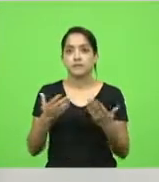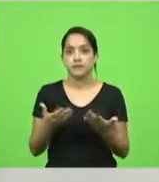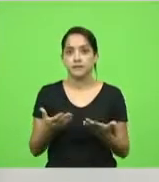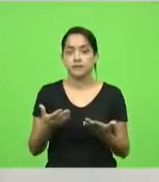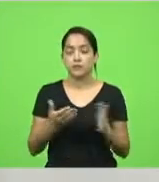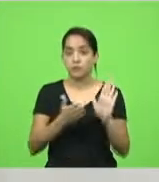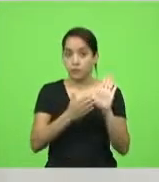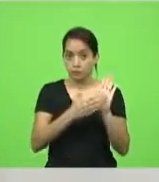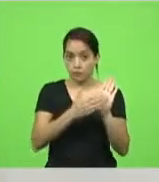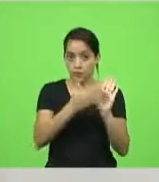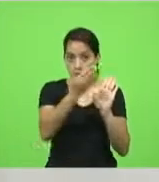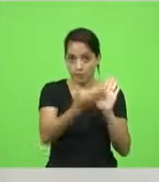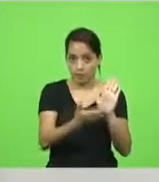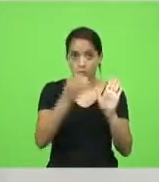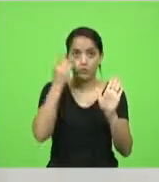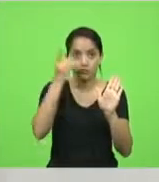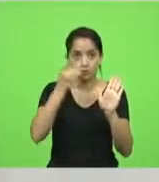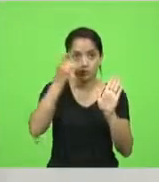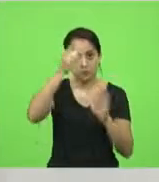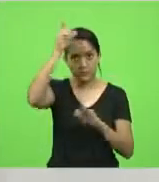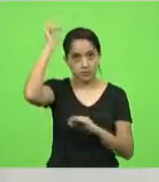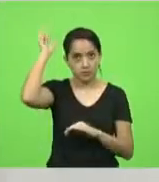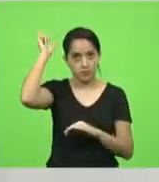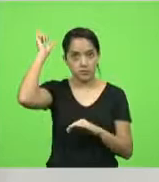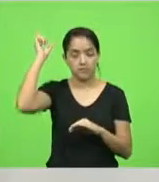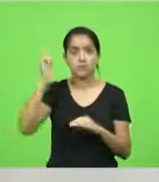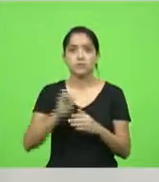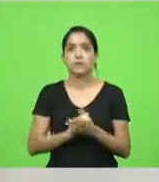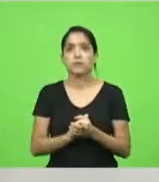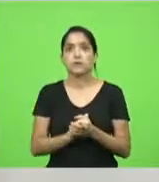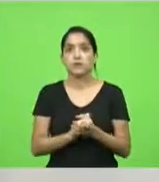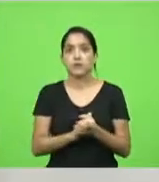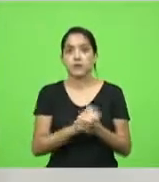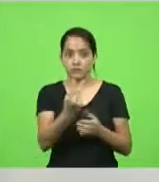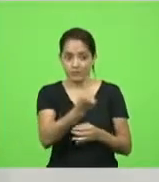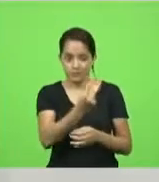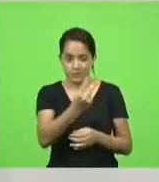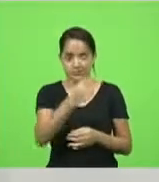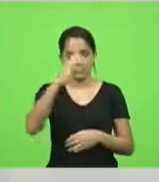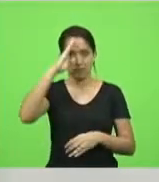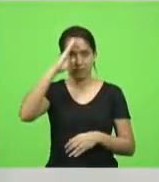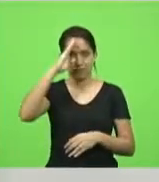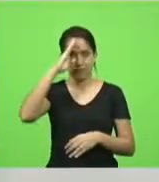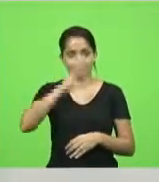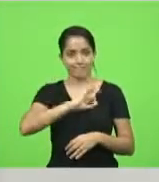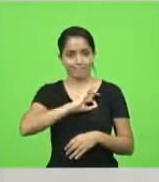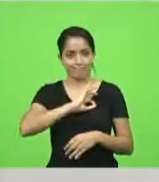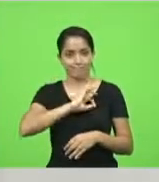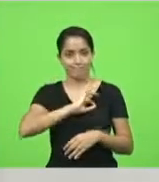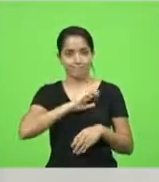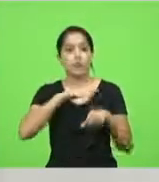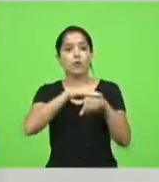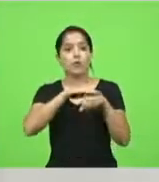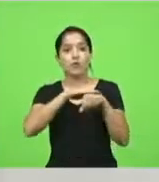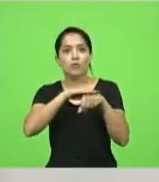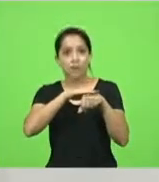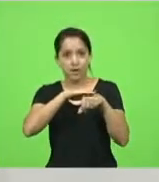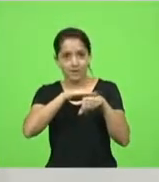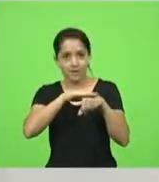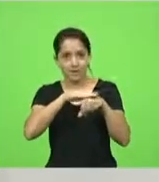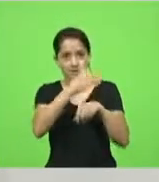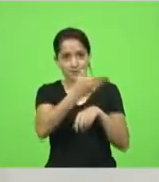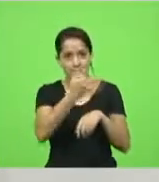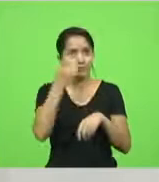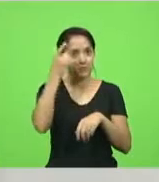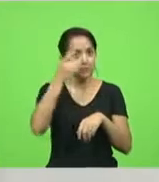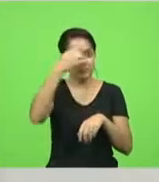propor ao deputado sargento Lima que vocês, como militares da caserna, conversem com o deputado, o coronel Mussolini,